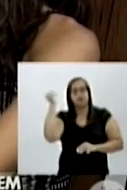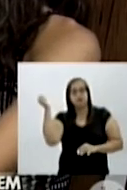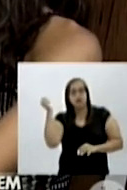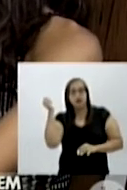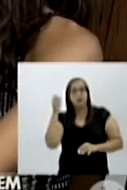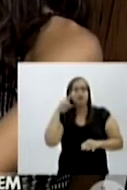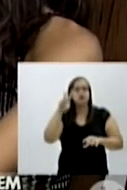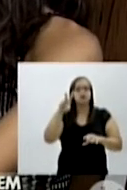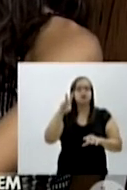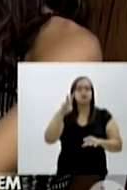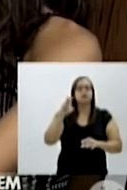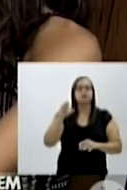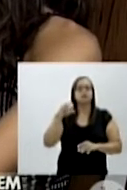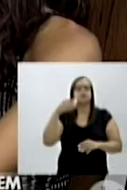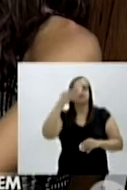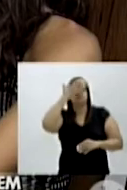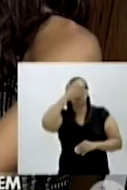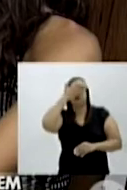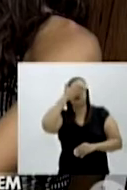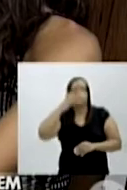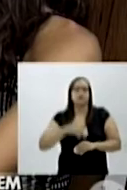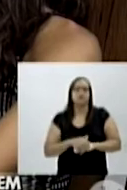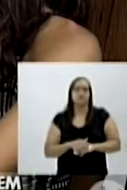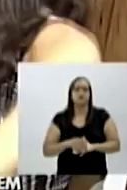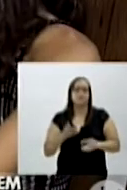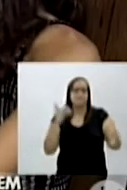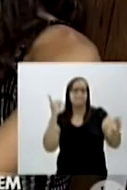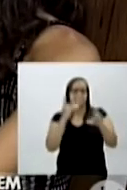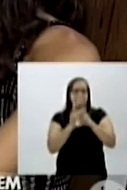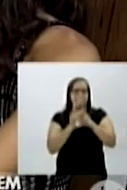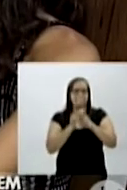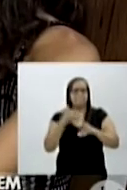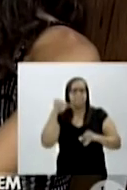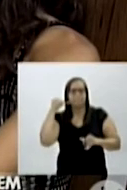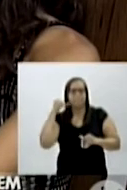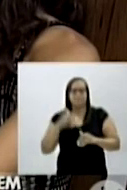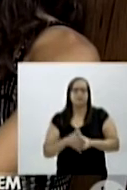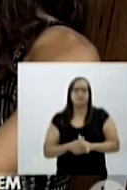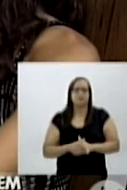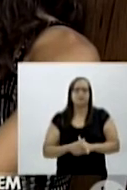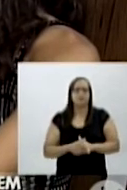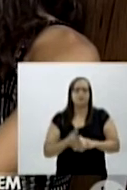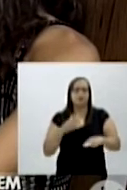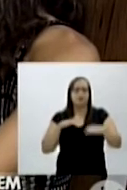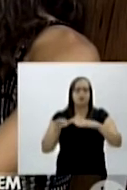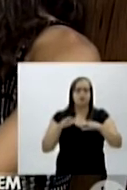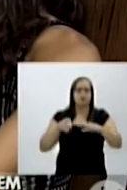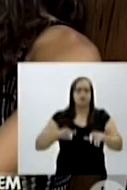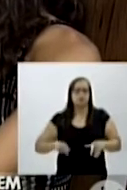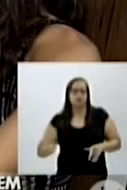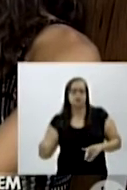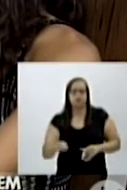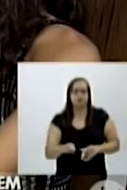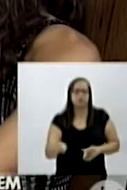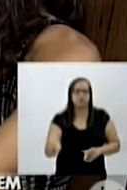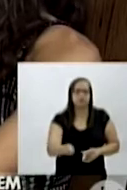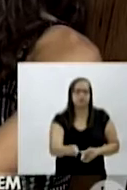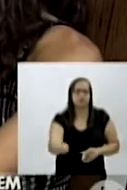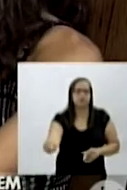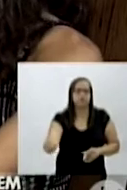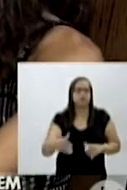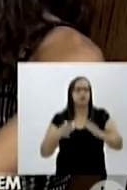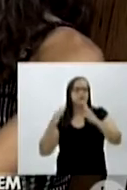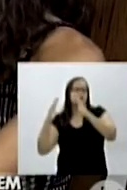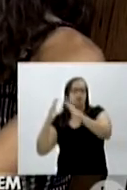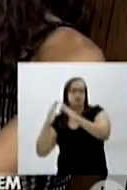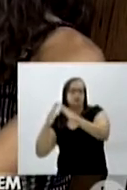Instituto dos Cegos e eu vou entrar em contato com eles. Eles me deram um pouco de orientação em mobilidade também, da